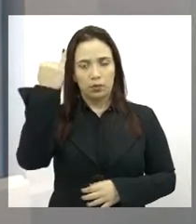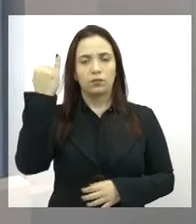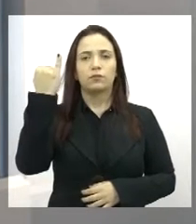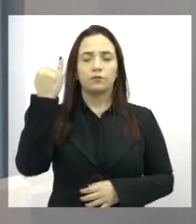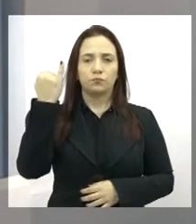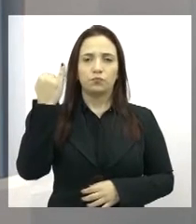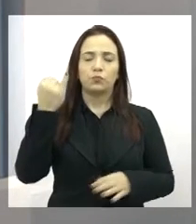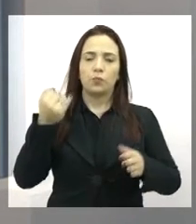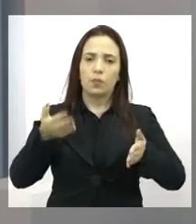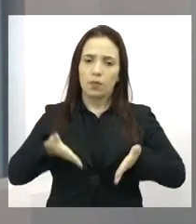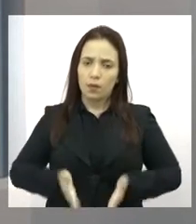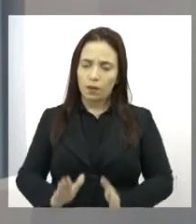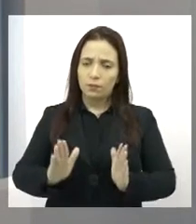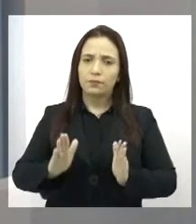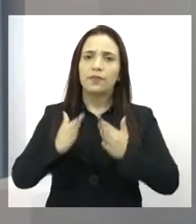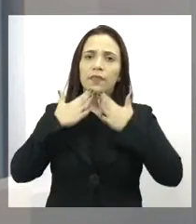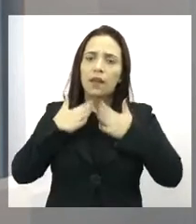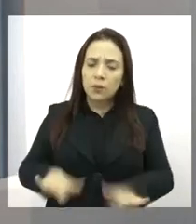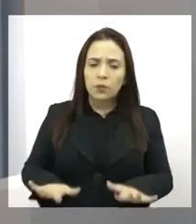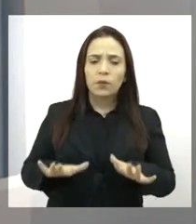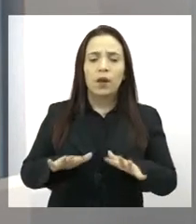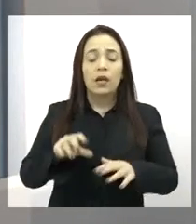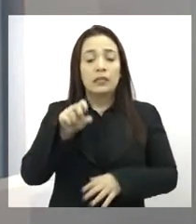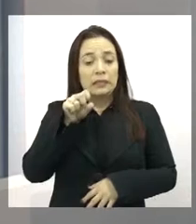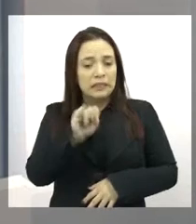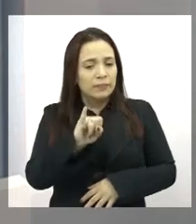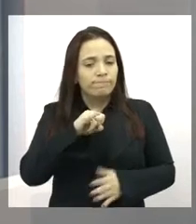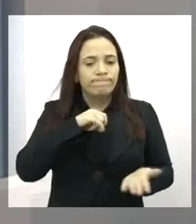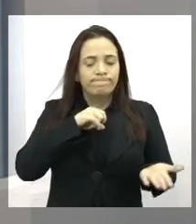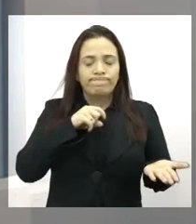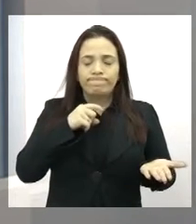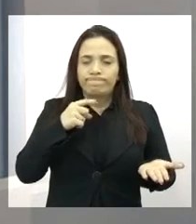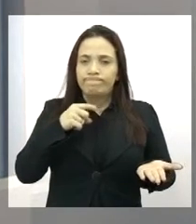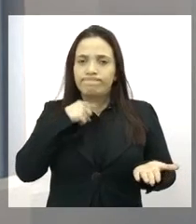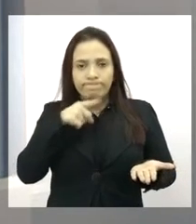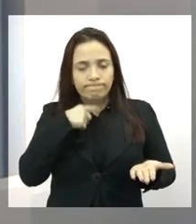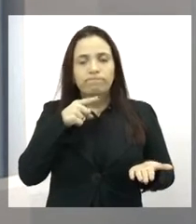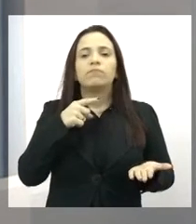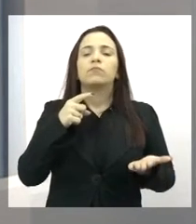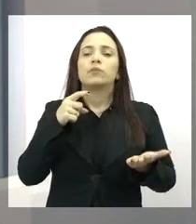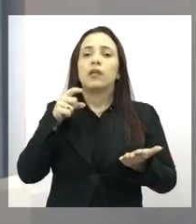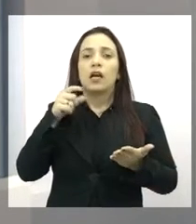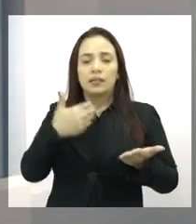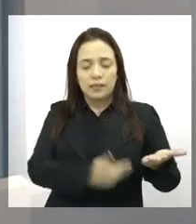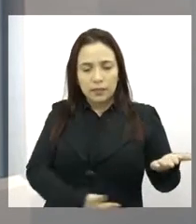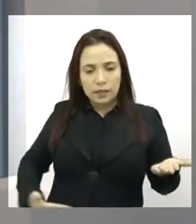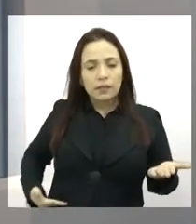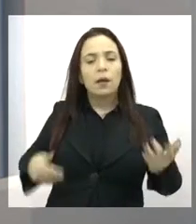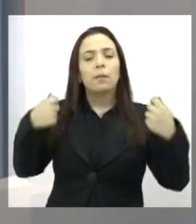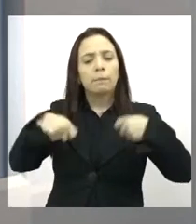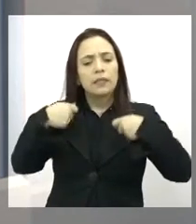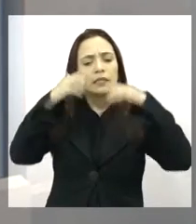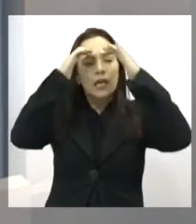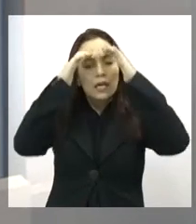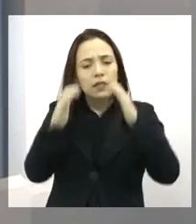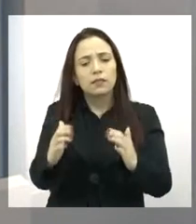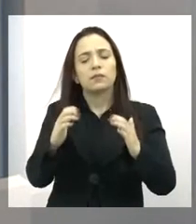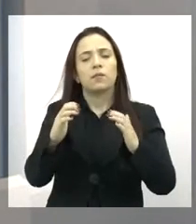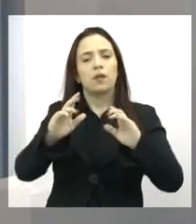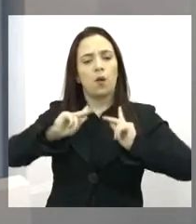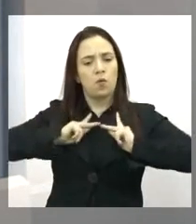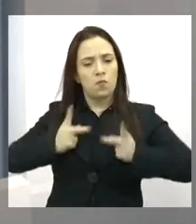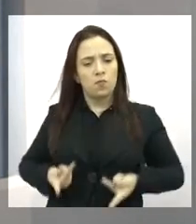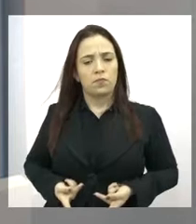parto normal, mas em sendo necessário o parto cesário, esse parto também tem que ser humanizado, né? Tem que ser feito da forma mais